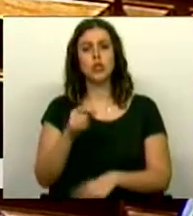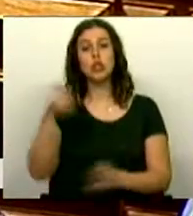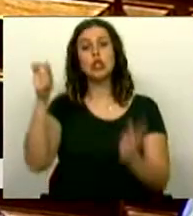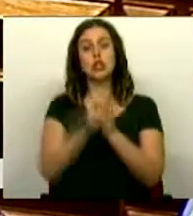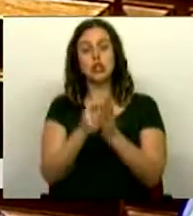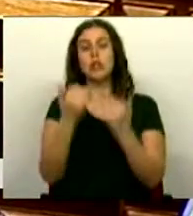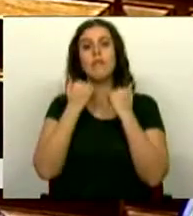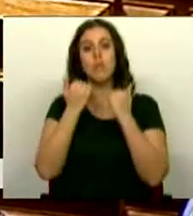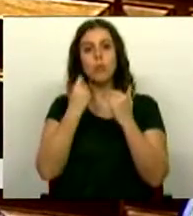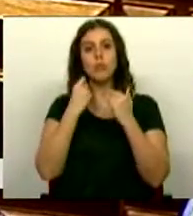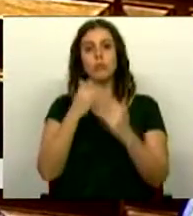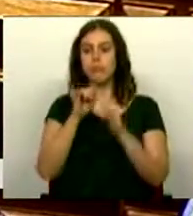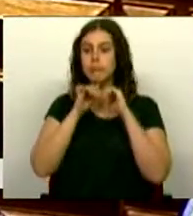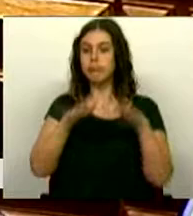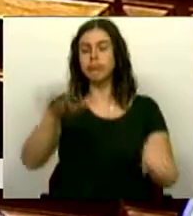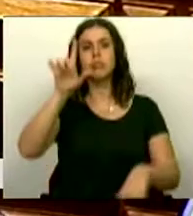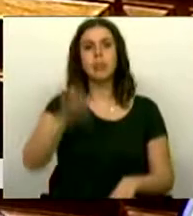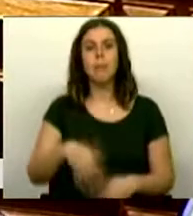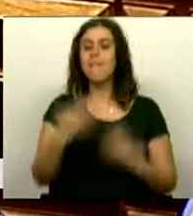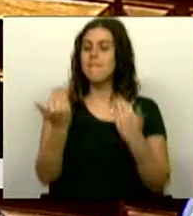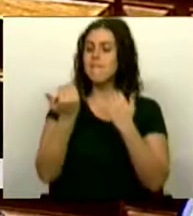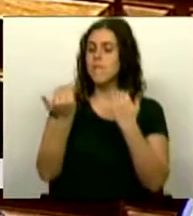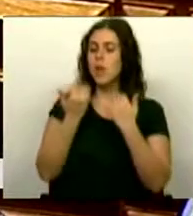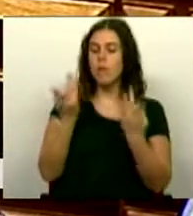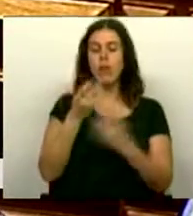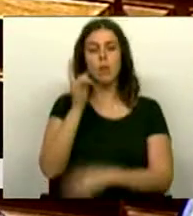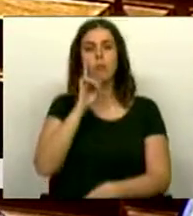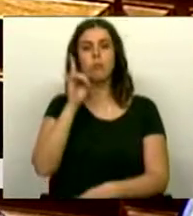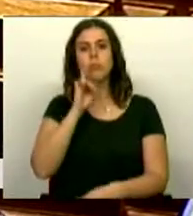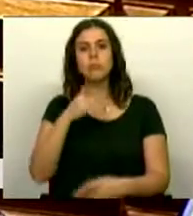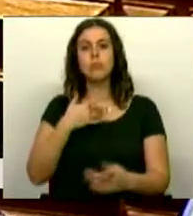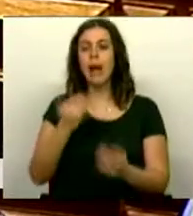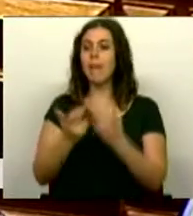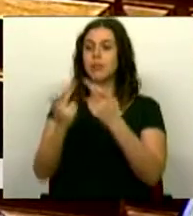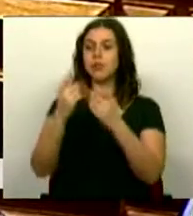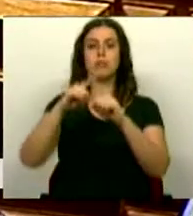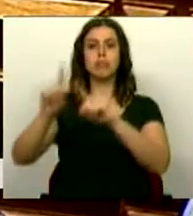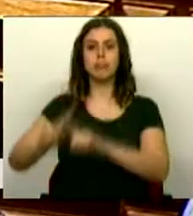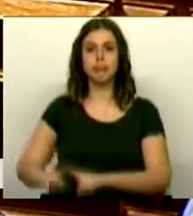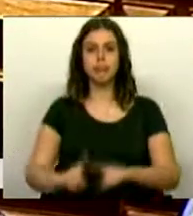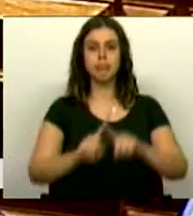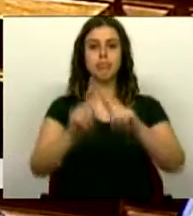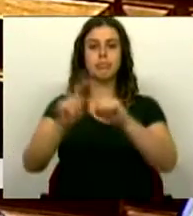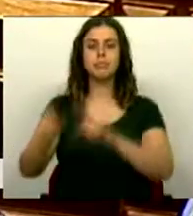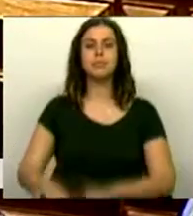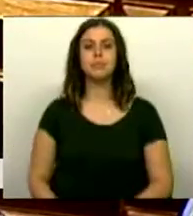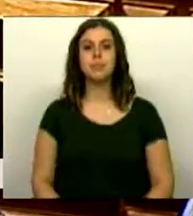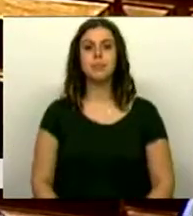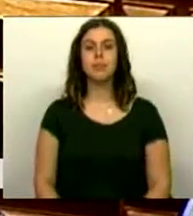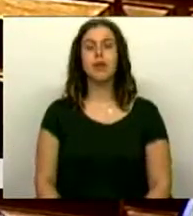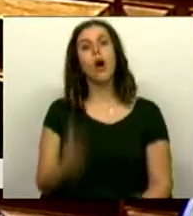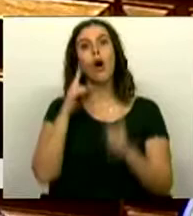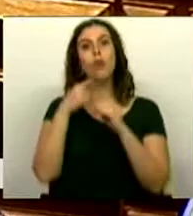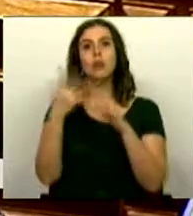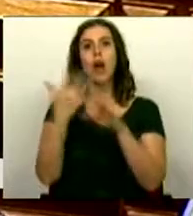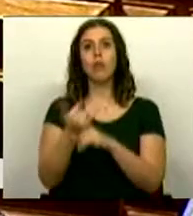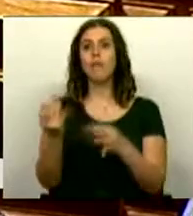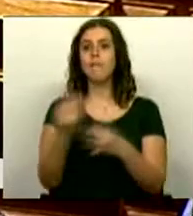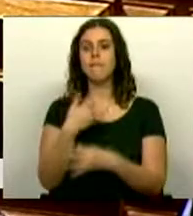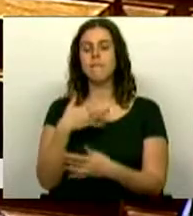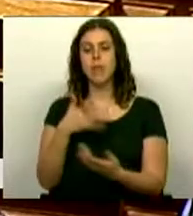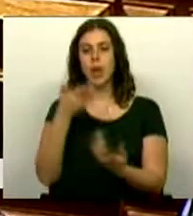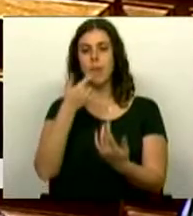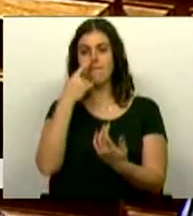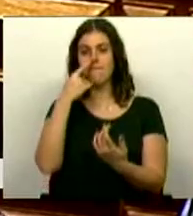informação e transmitir também as informações que são relevantes aos diferentes acionistas. Um outro dos objetivos será como matar